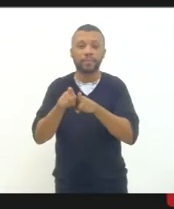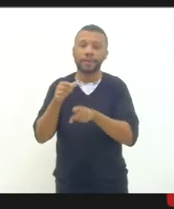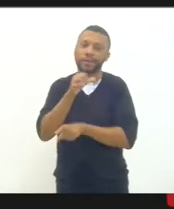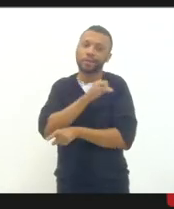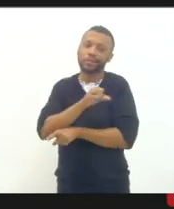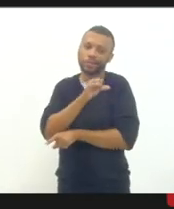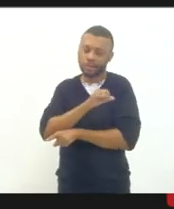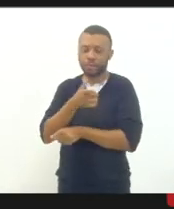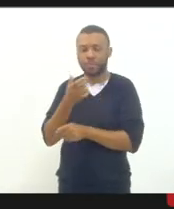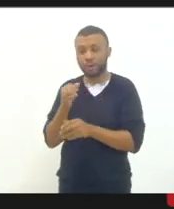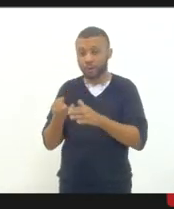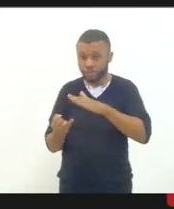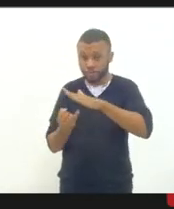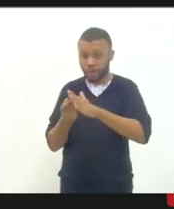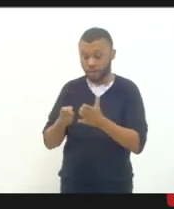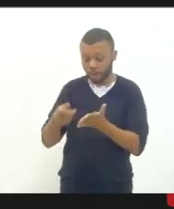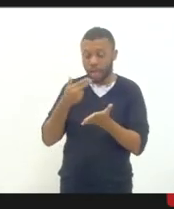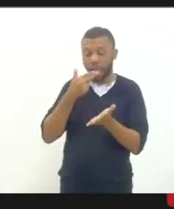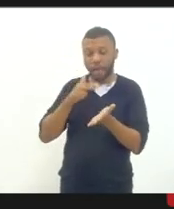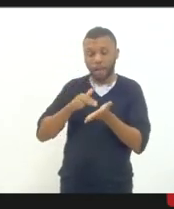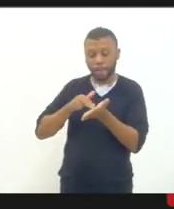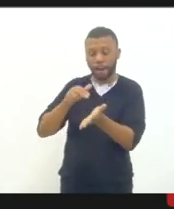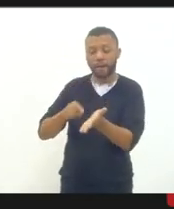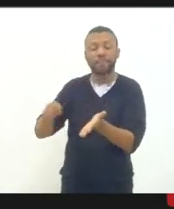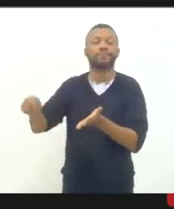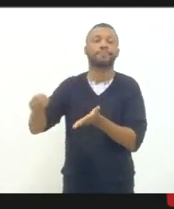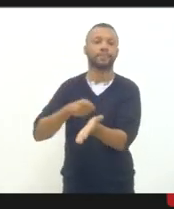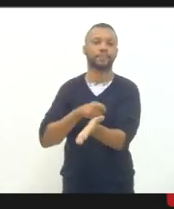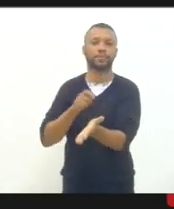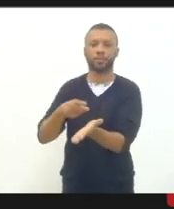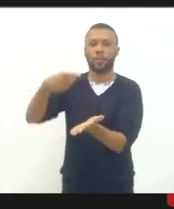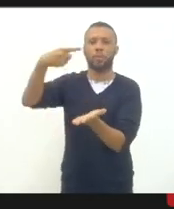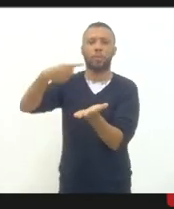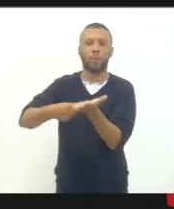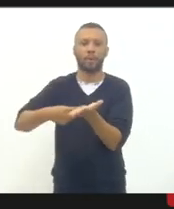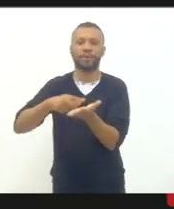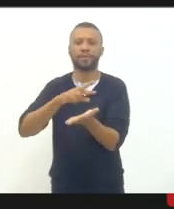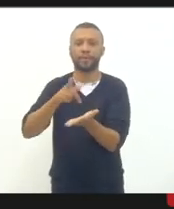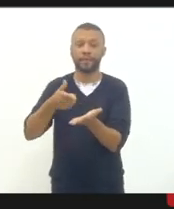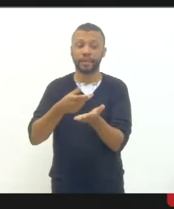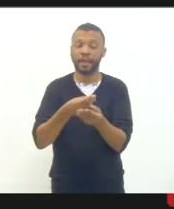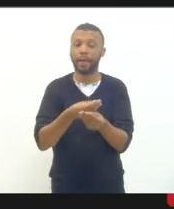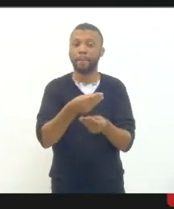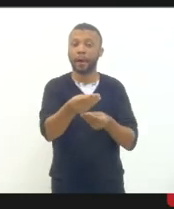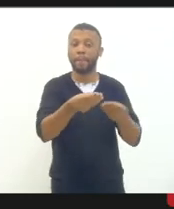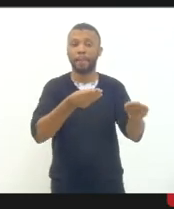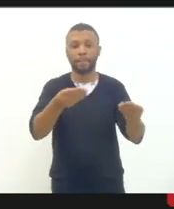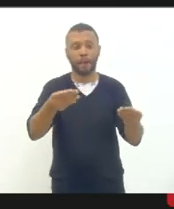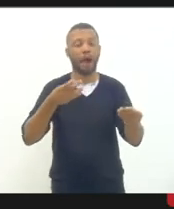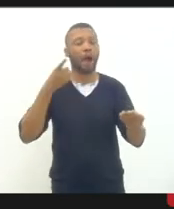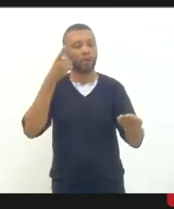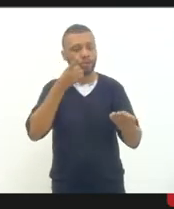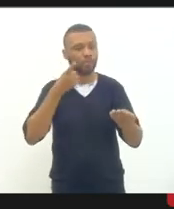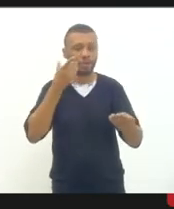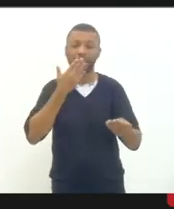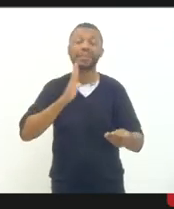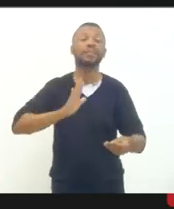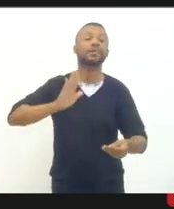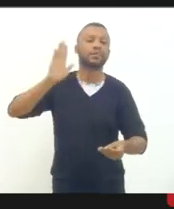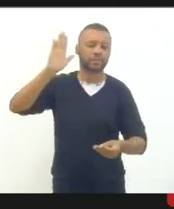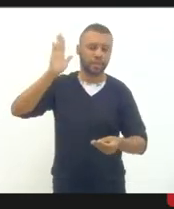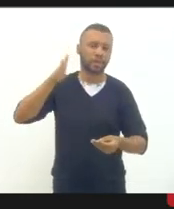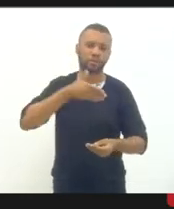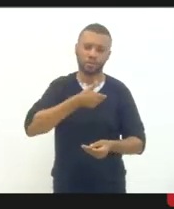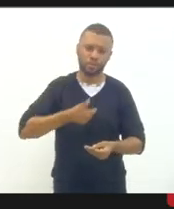uma das assinantes dessa tinta com polícia que será entregue aos nossos candidatos aí ao